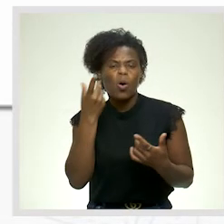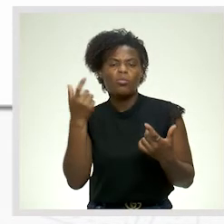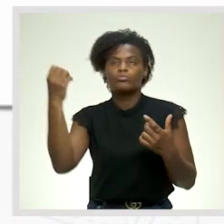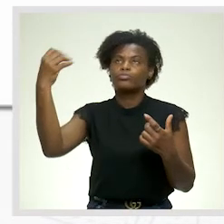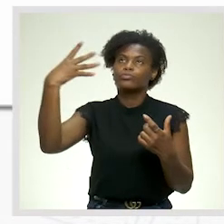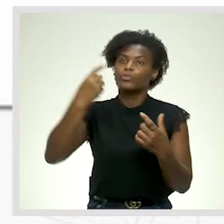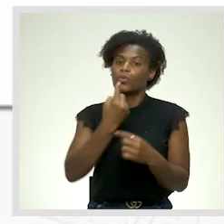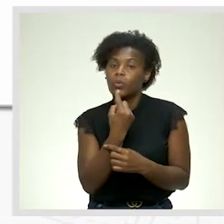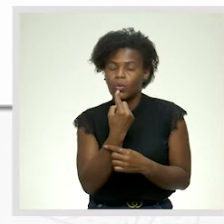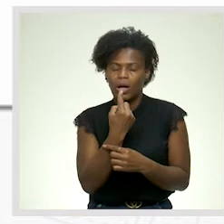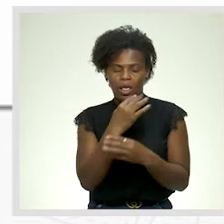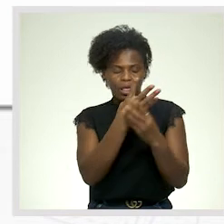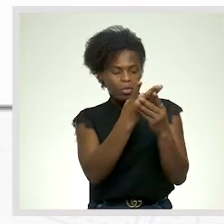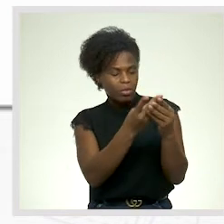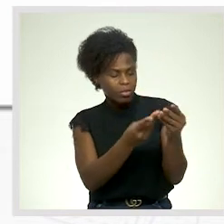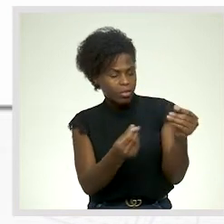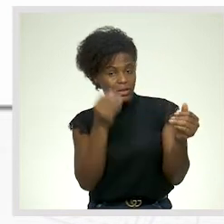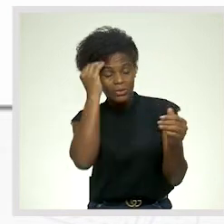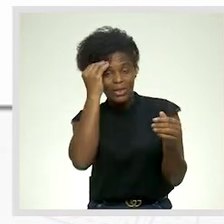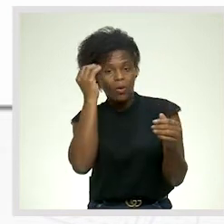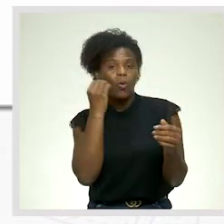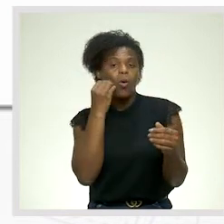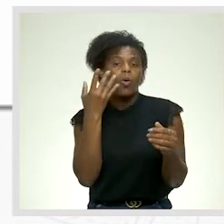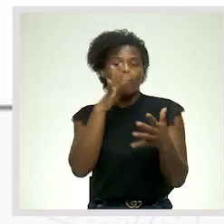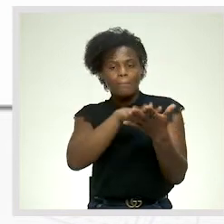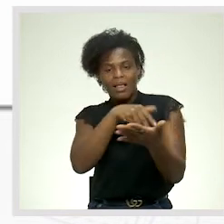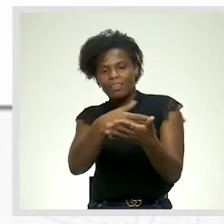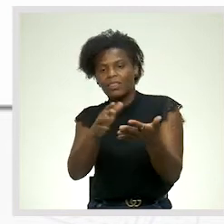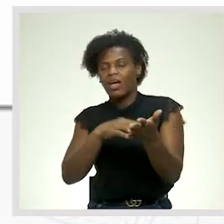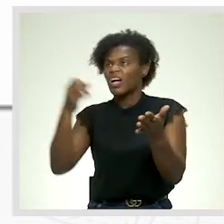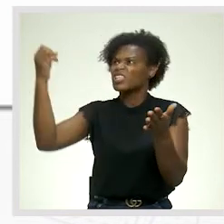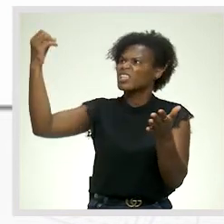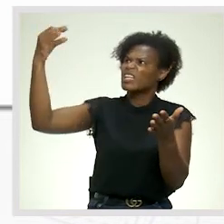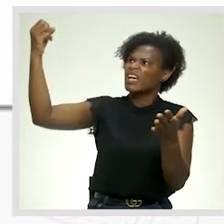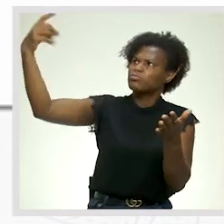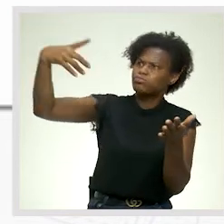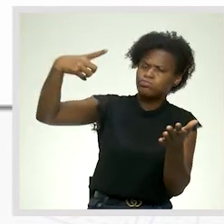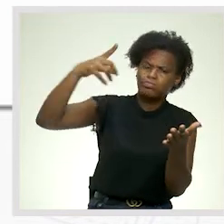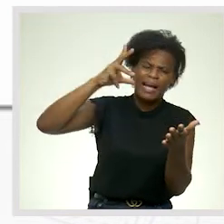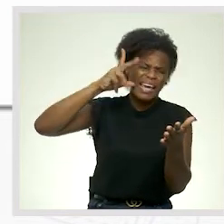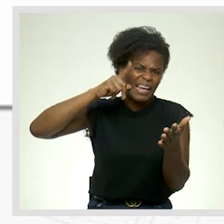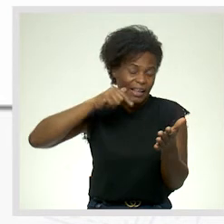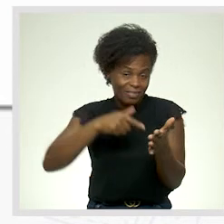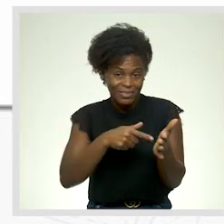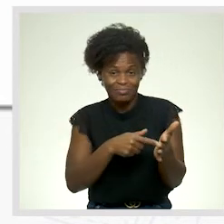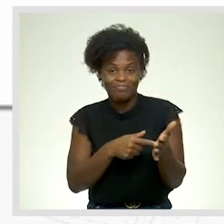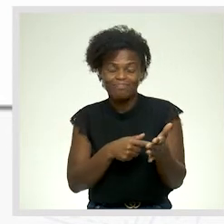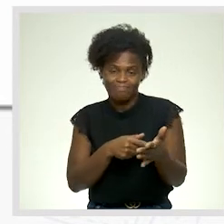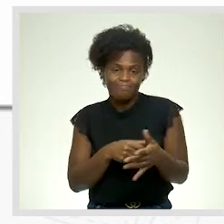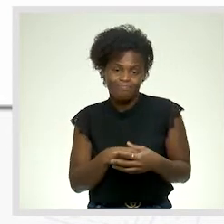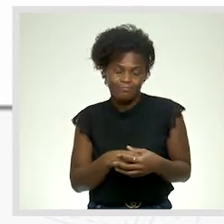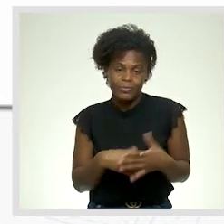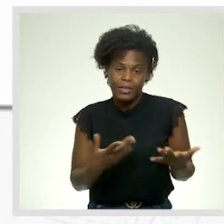derreter-se de saudades como uma manteiga Exposta aos implacáveis raios de um sol de rachar a lenha.